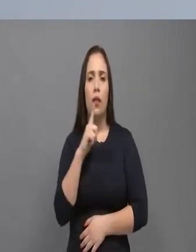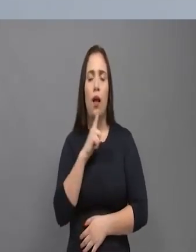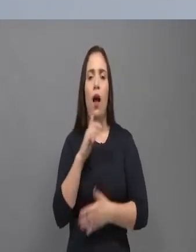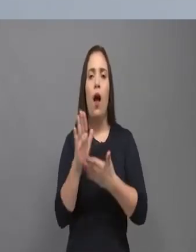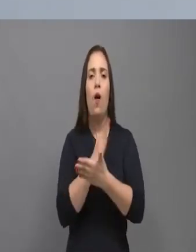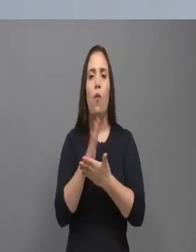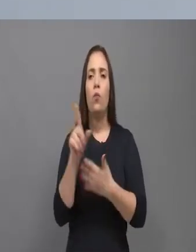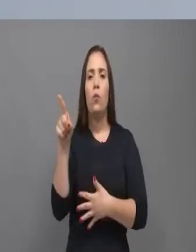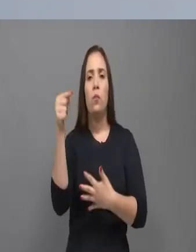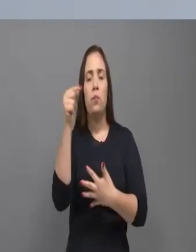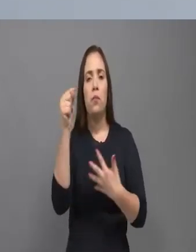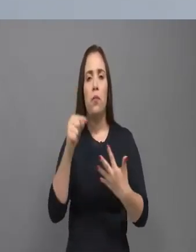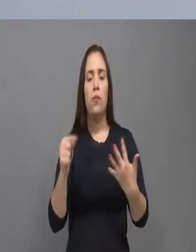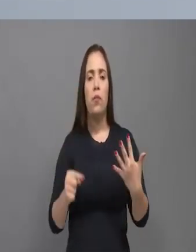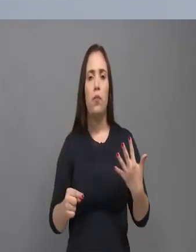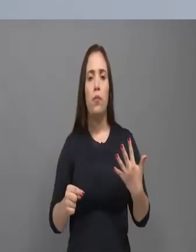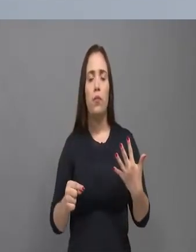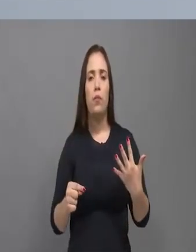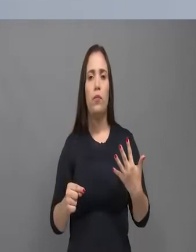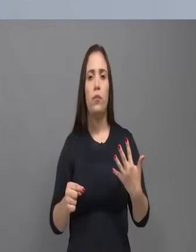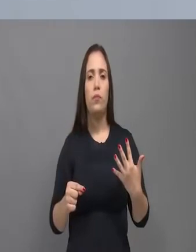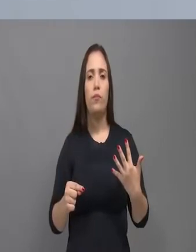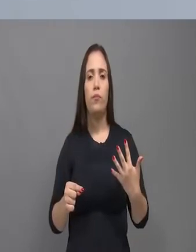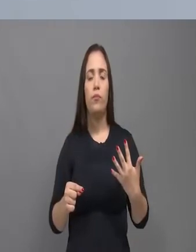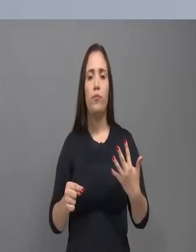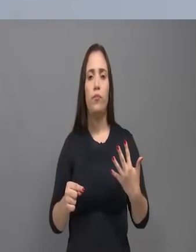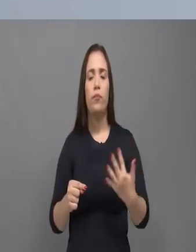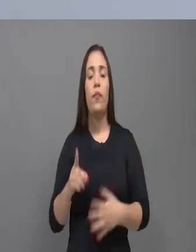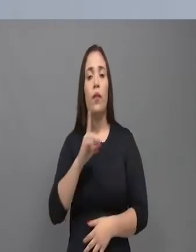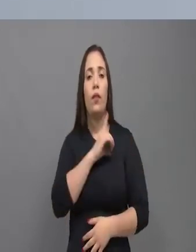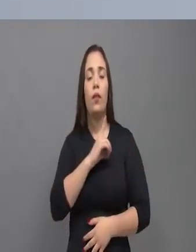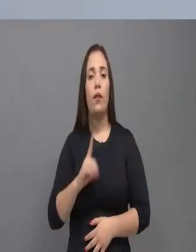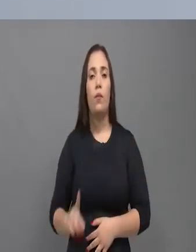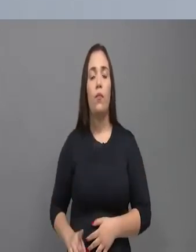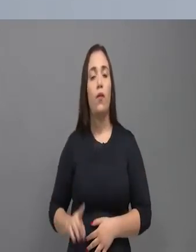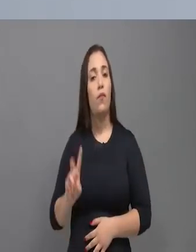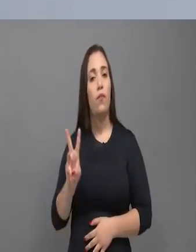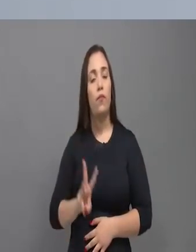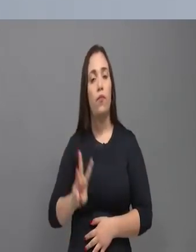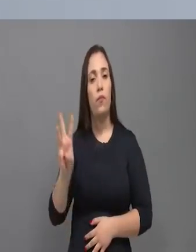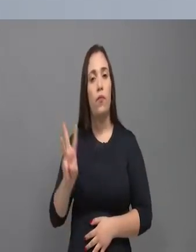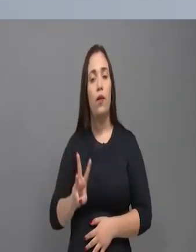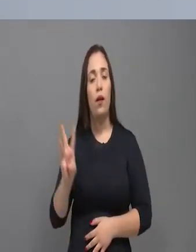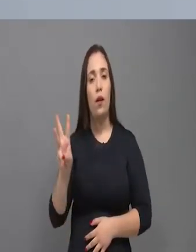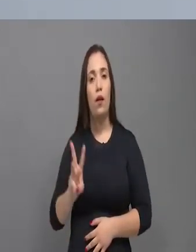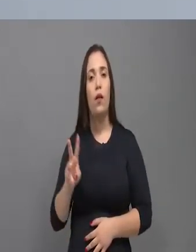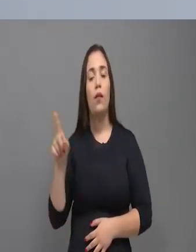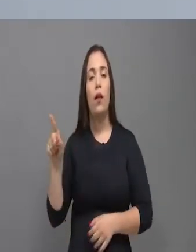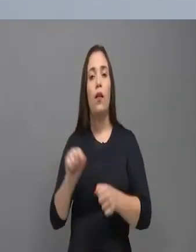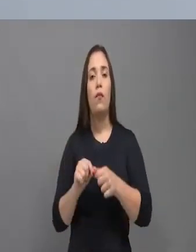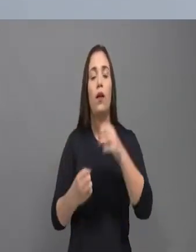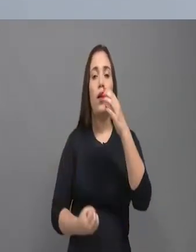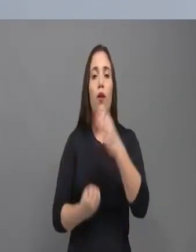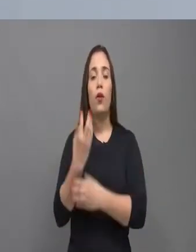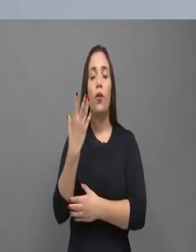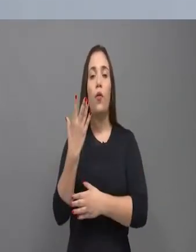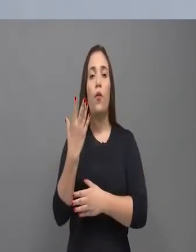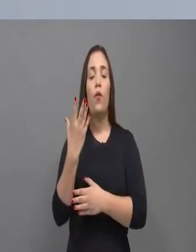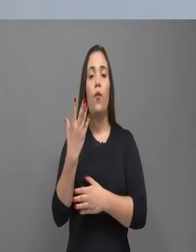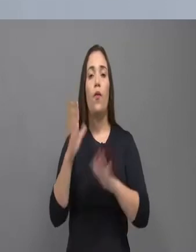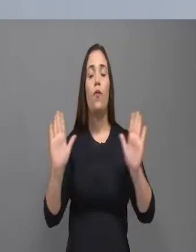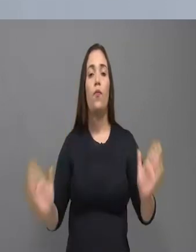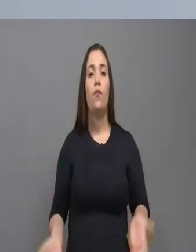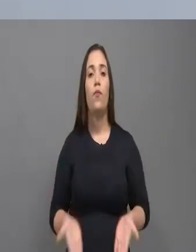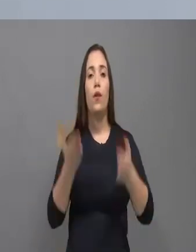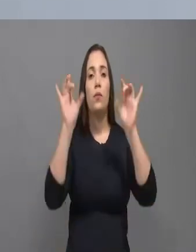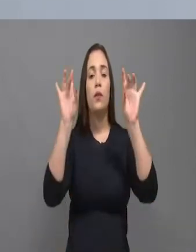que é o Caminho com Maria. Caminhada. A Caminhada com Maria, que está no calendário oficial do Estado. E ele foi uma das pessoas